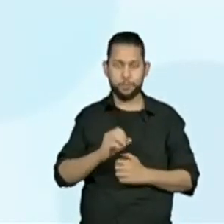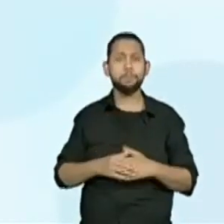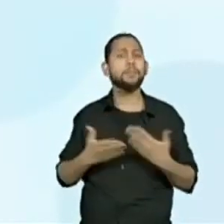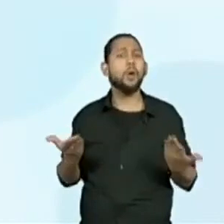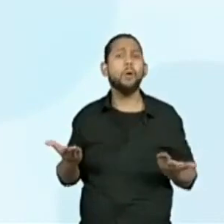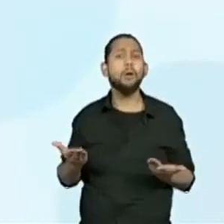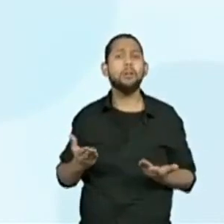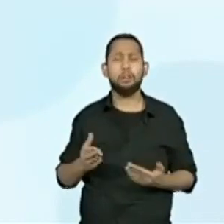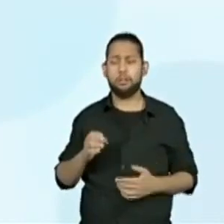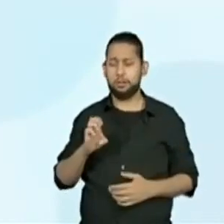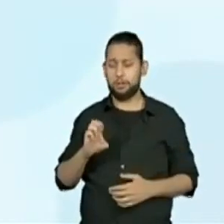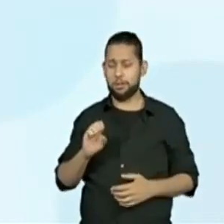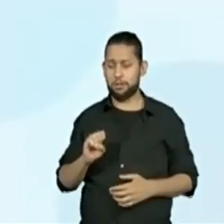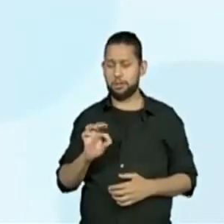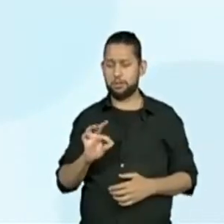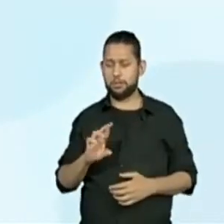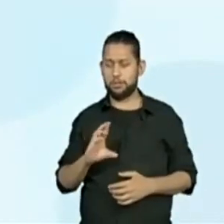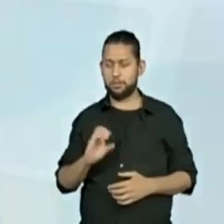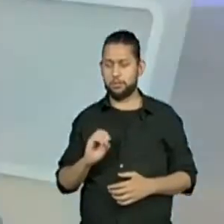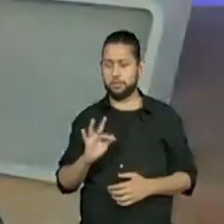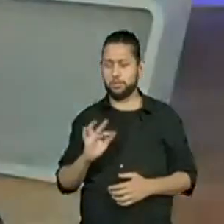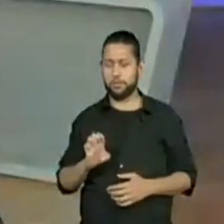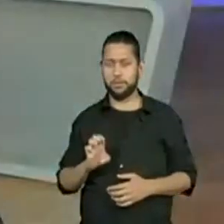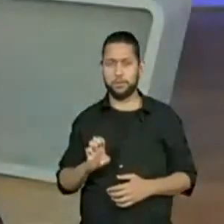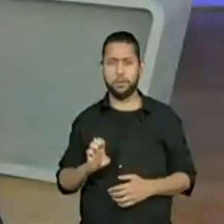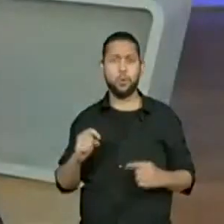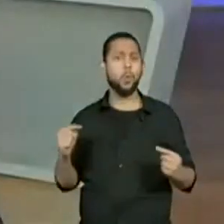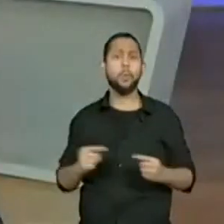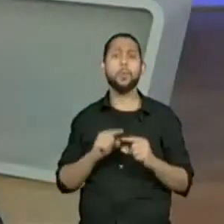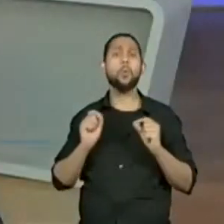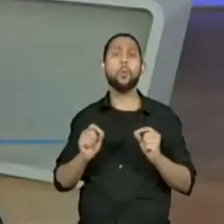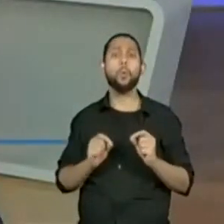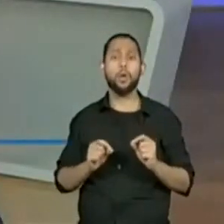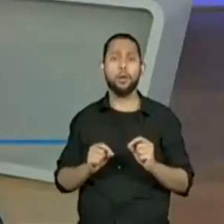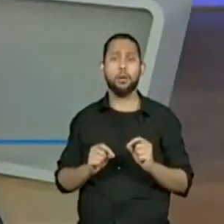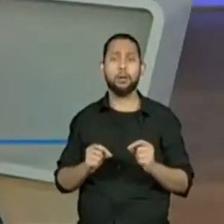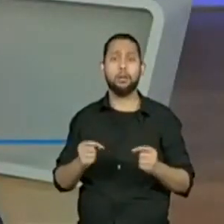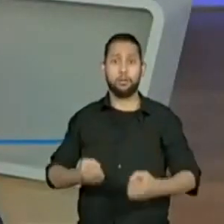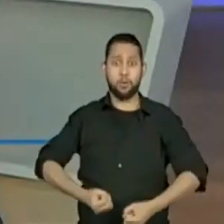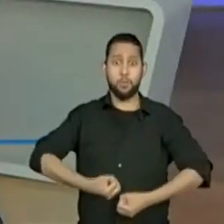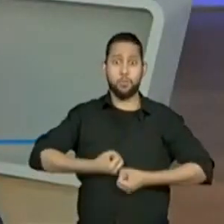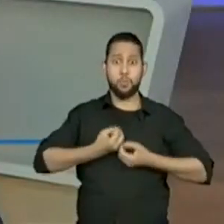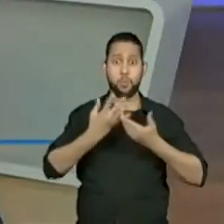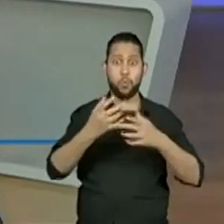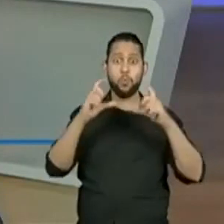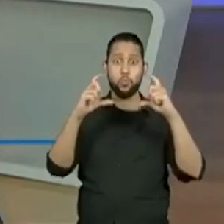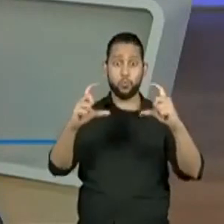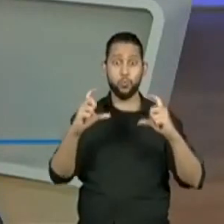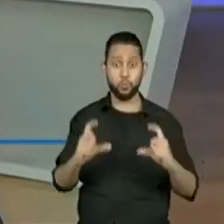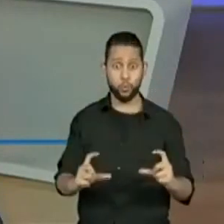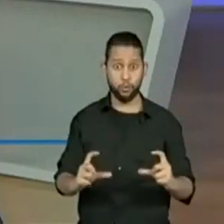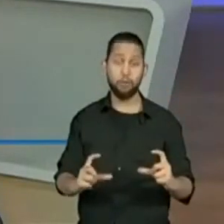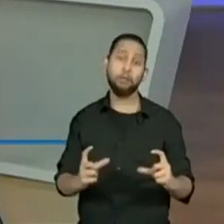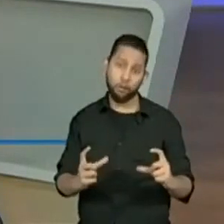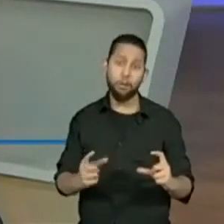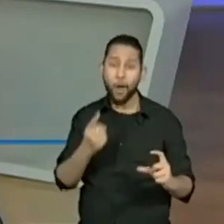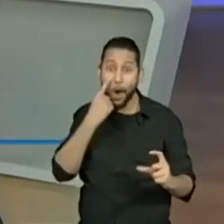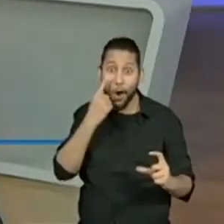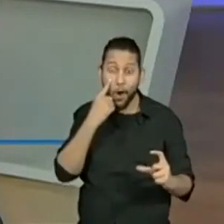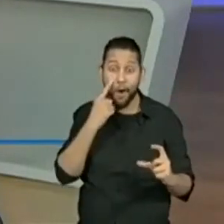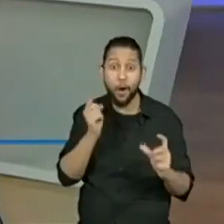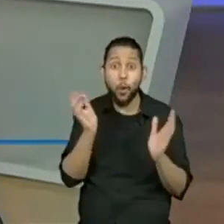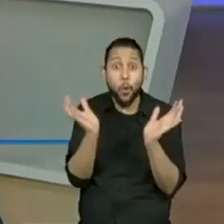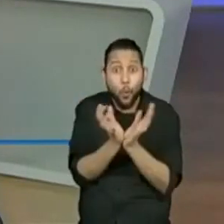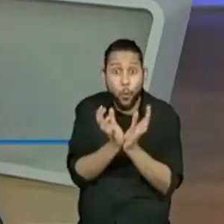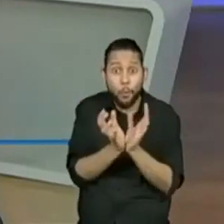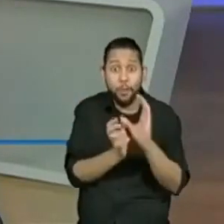E estrofe? Ó, já colocar. A Proerendis com o aluno Arthur, acabou de dizer que é um conjunto com